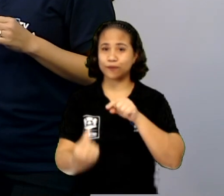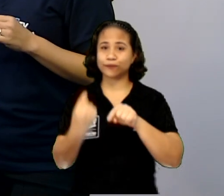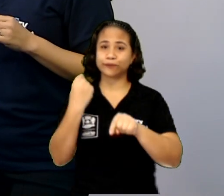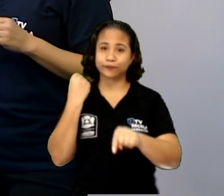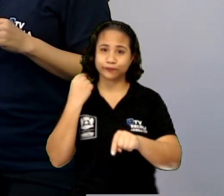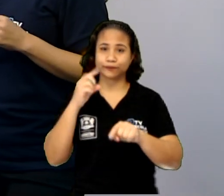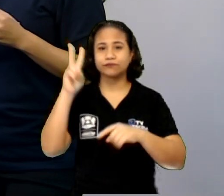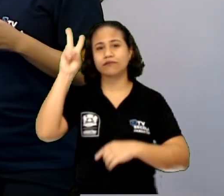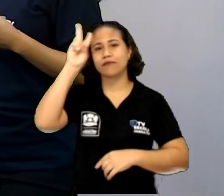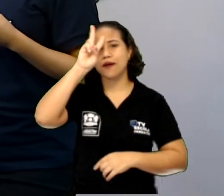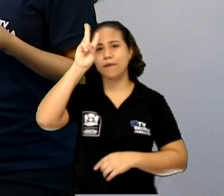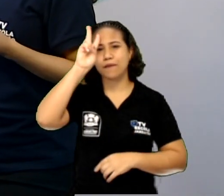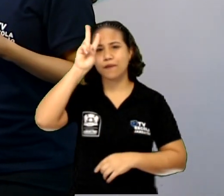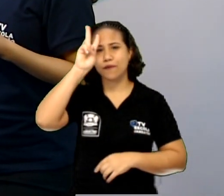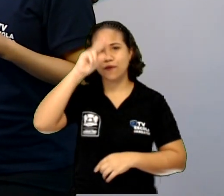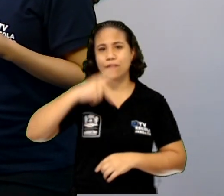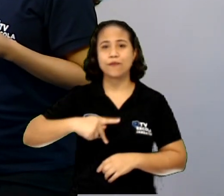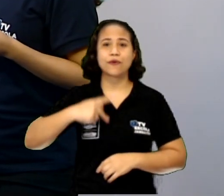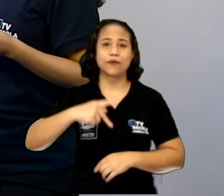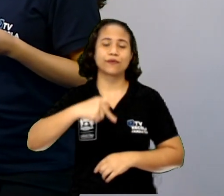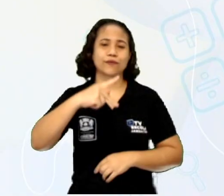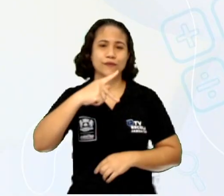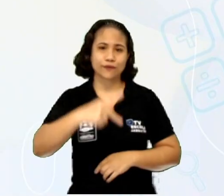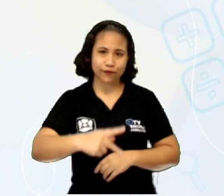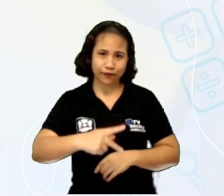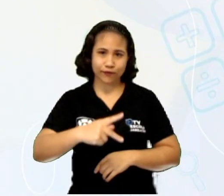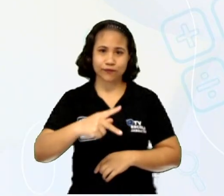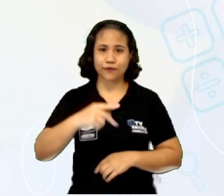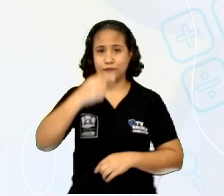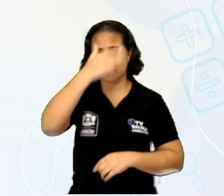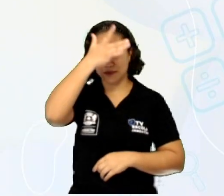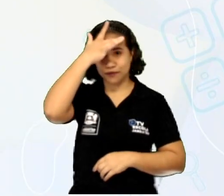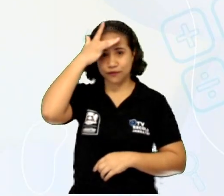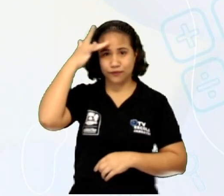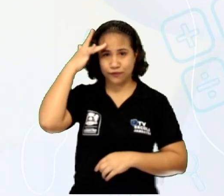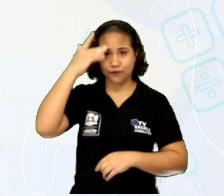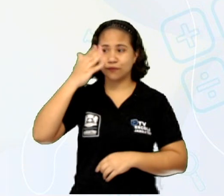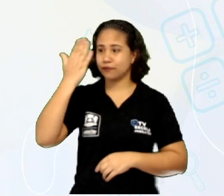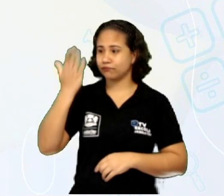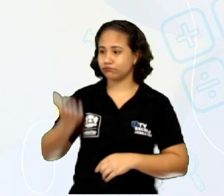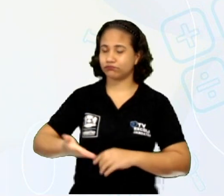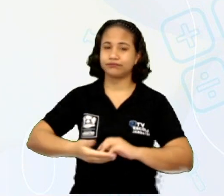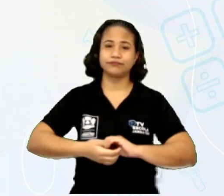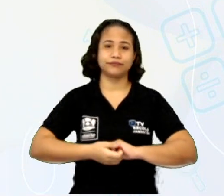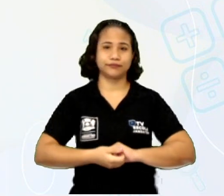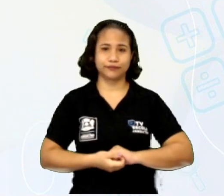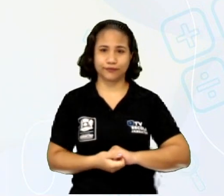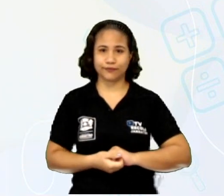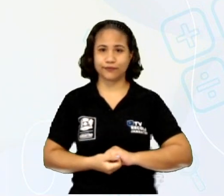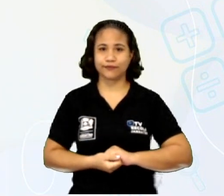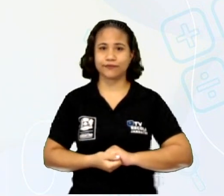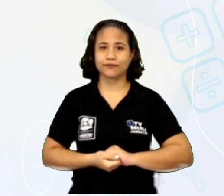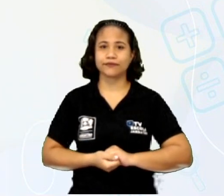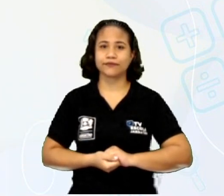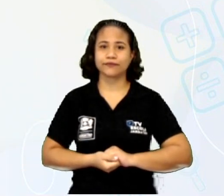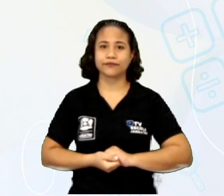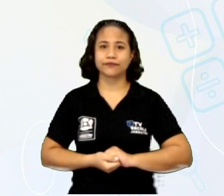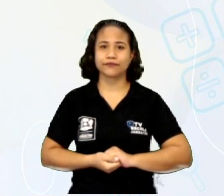lembrou os pronomes sujeitos, que é I, you, he,